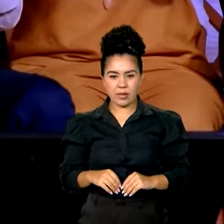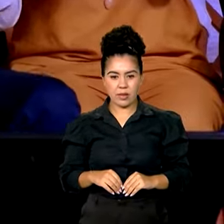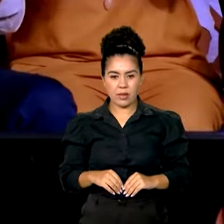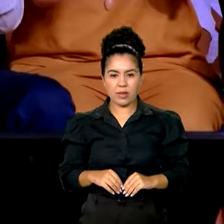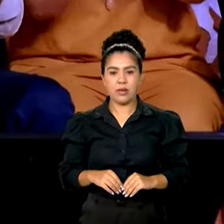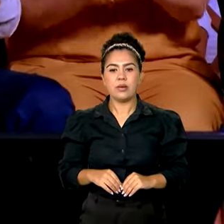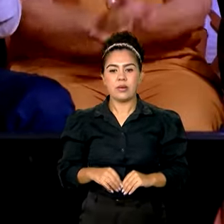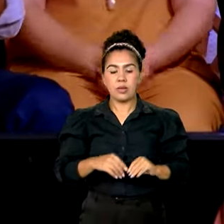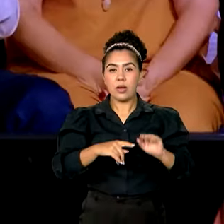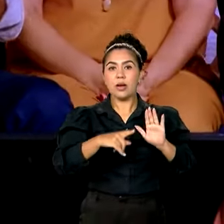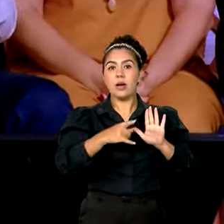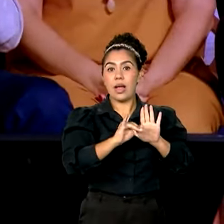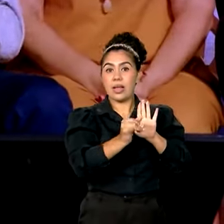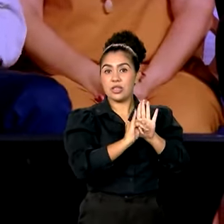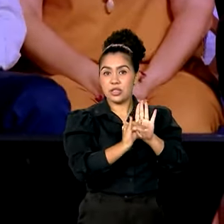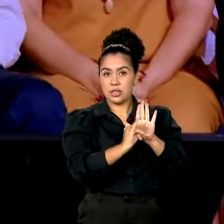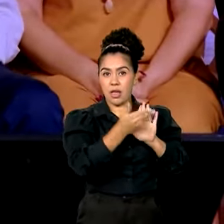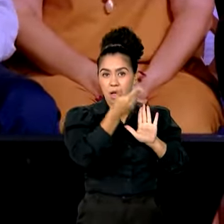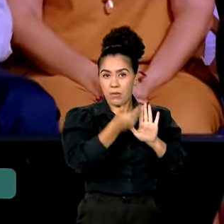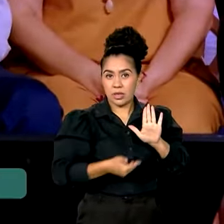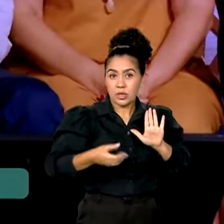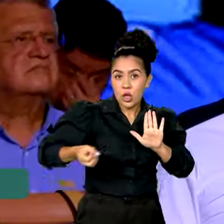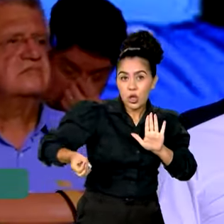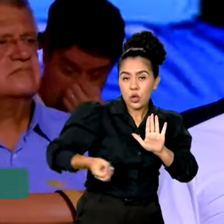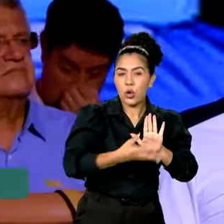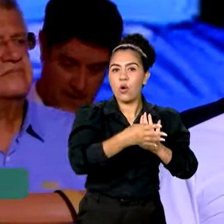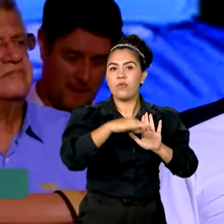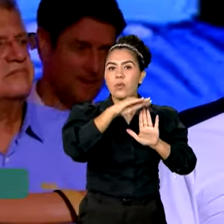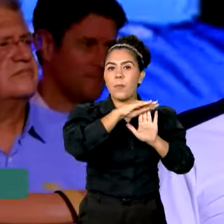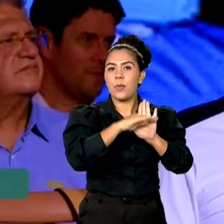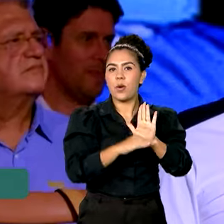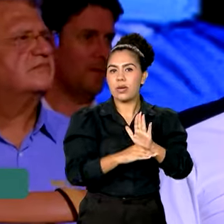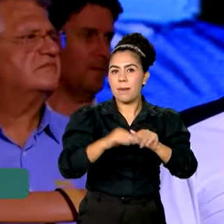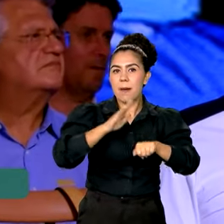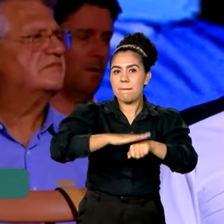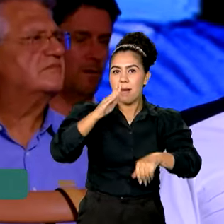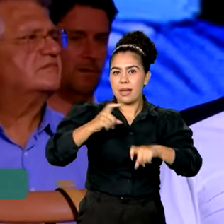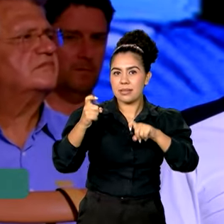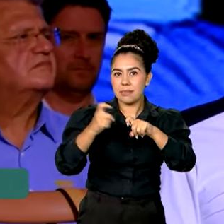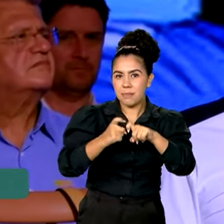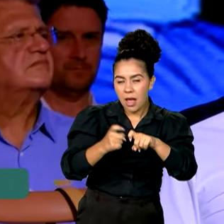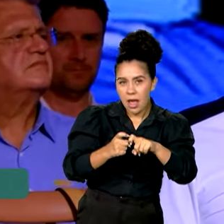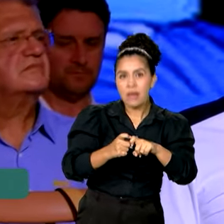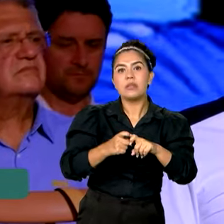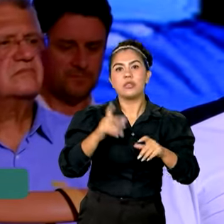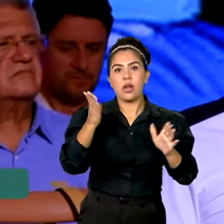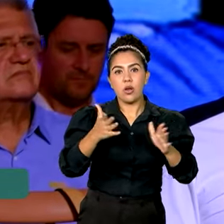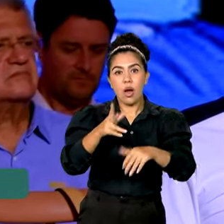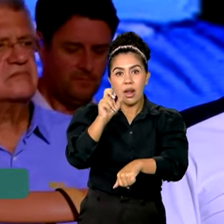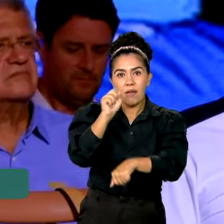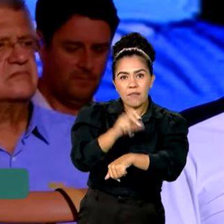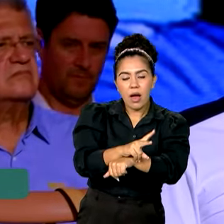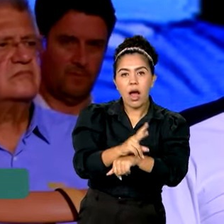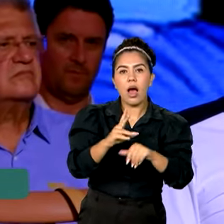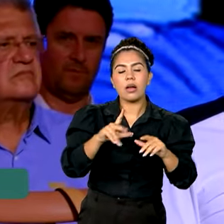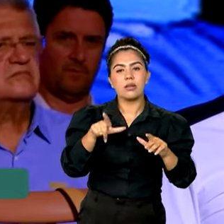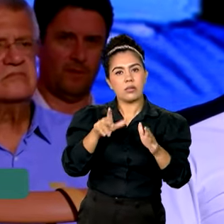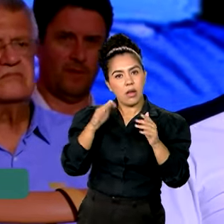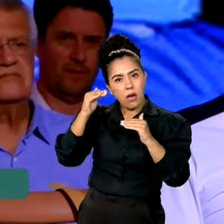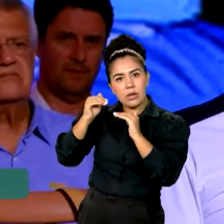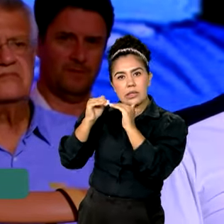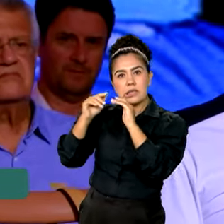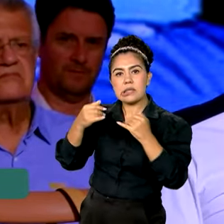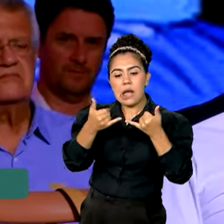O novo edital do Mais Médicos, que está repondo vagas, então ele segue a linha que o presidente